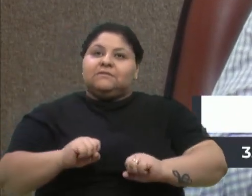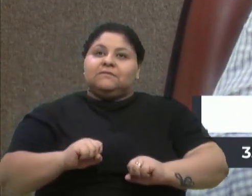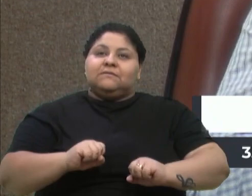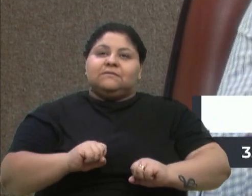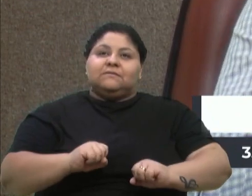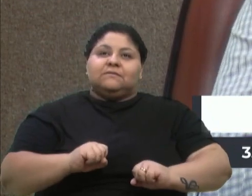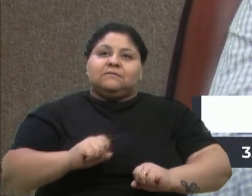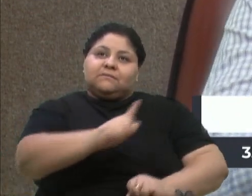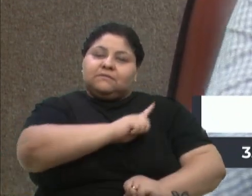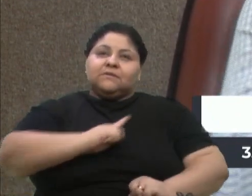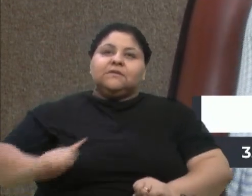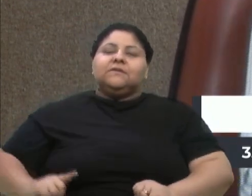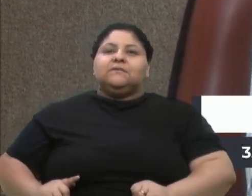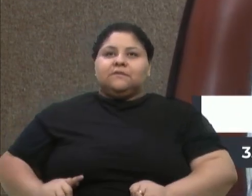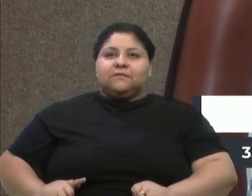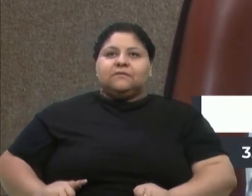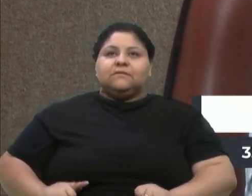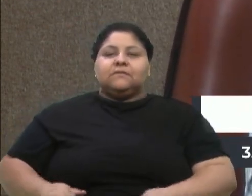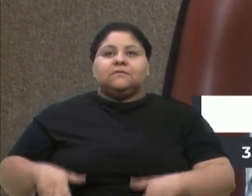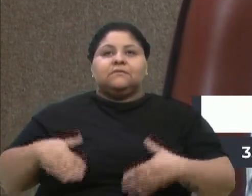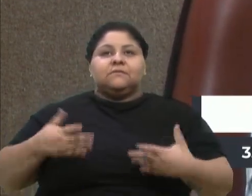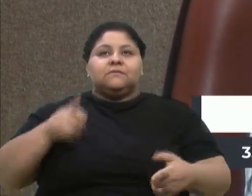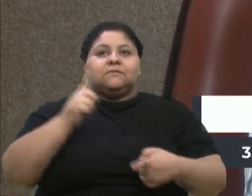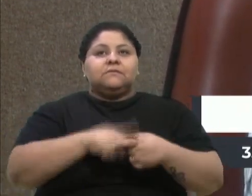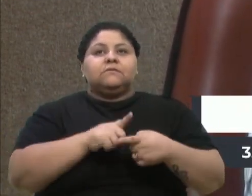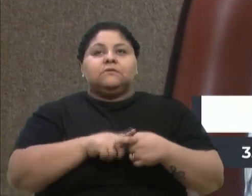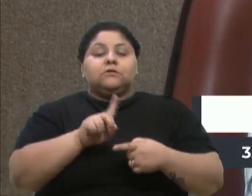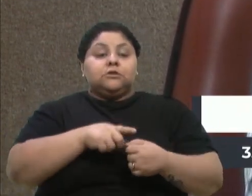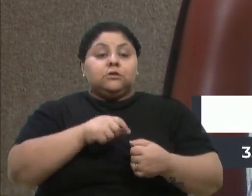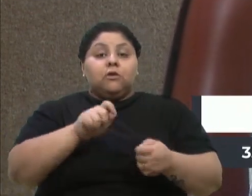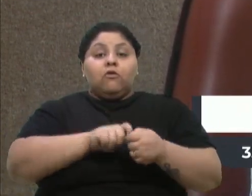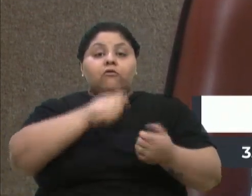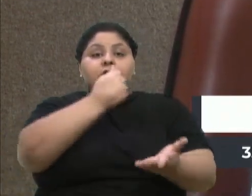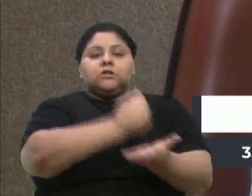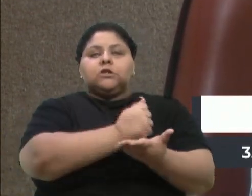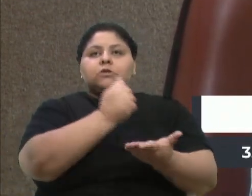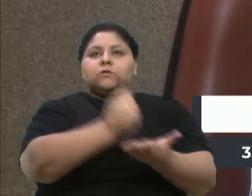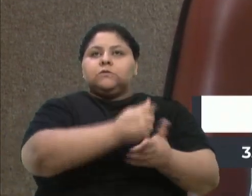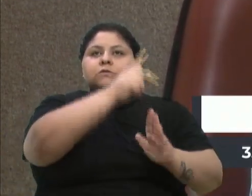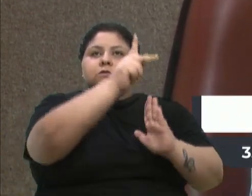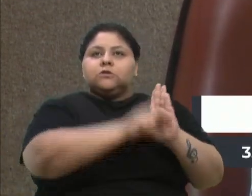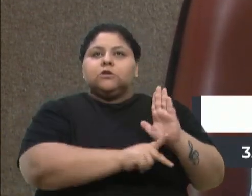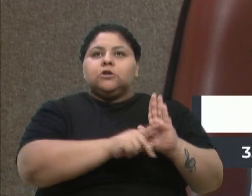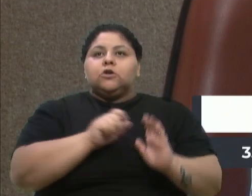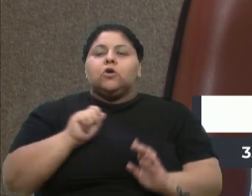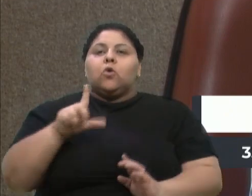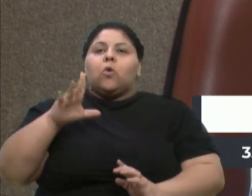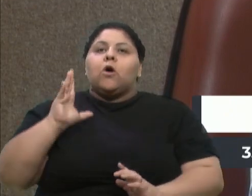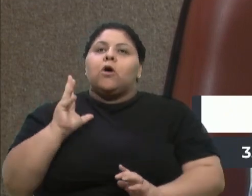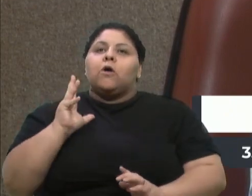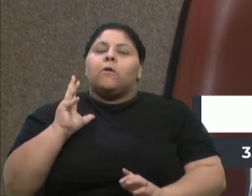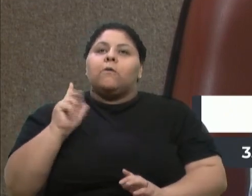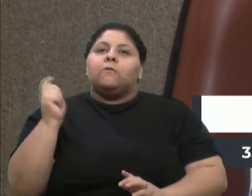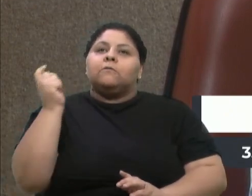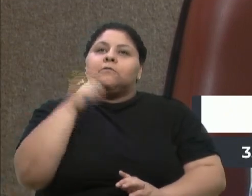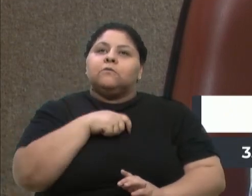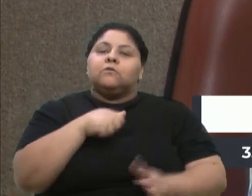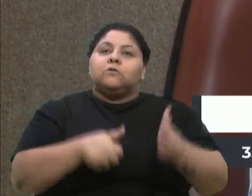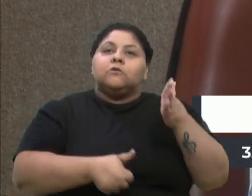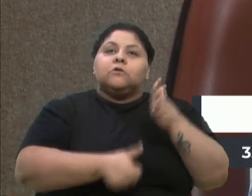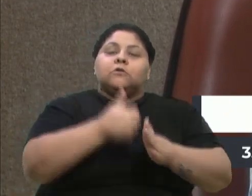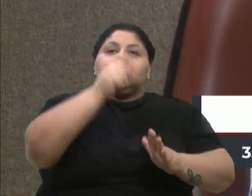até o próprio Jorge Felipe. Então, por que não fazer concurso de projetos? Fala necessidade, o melhor projeto a gente